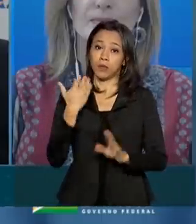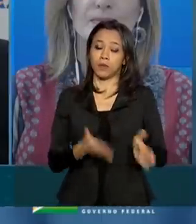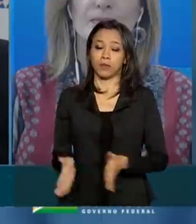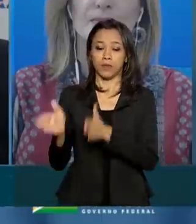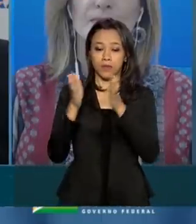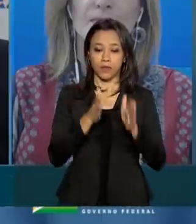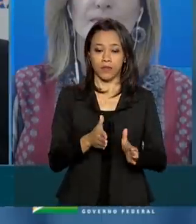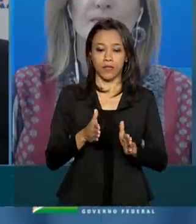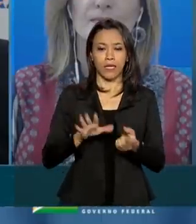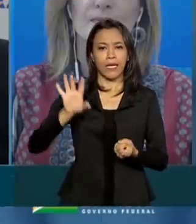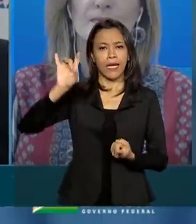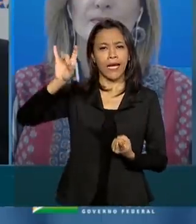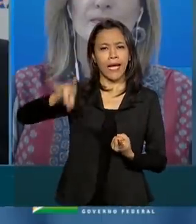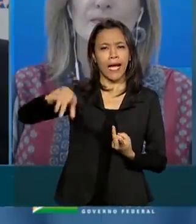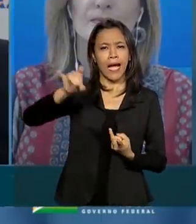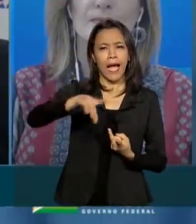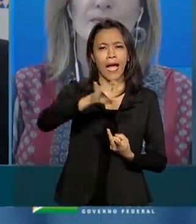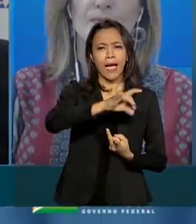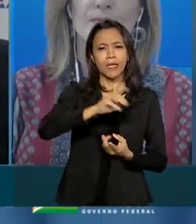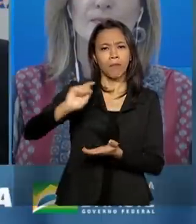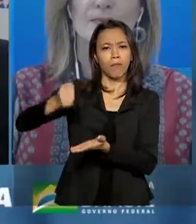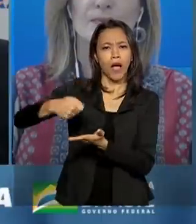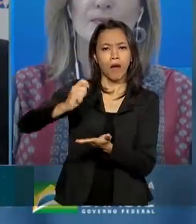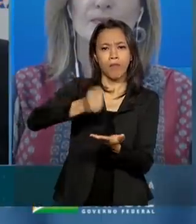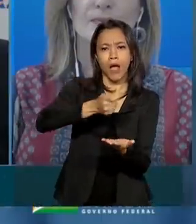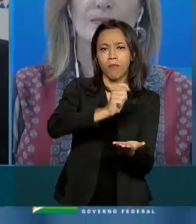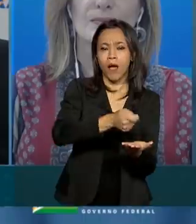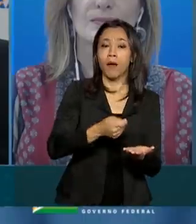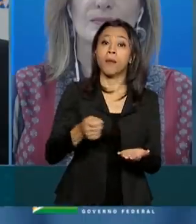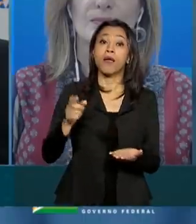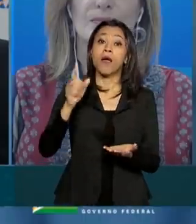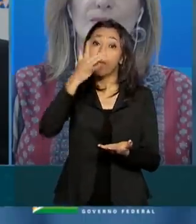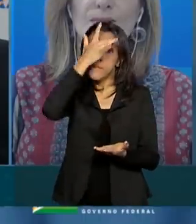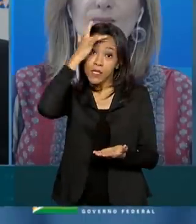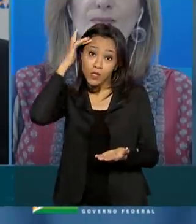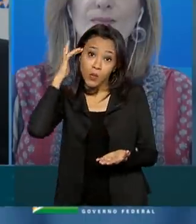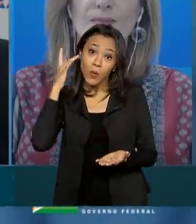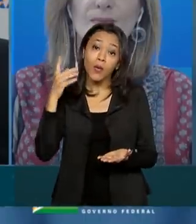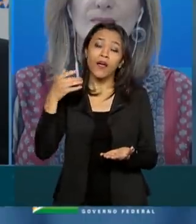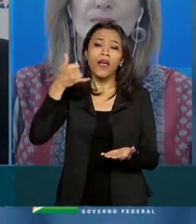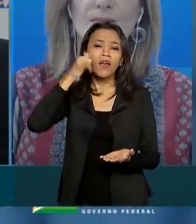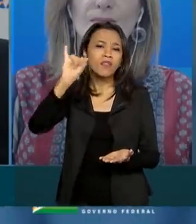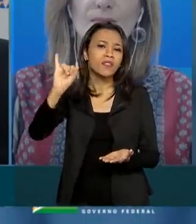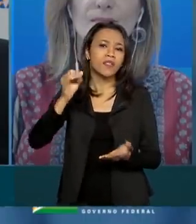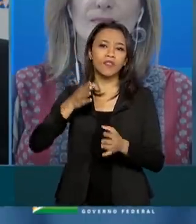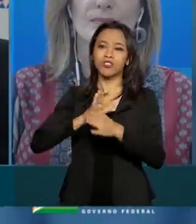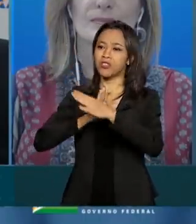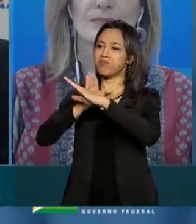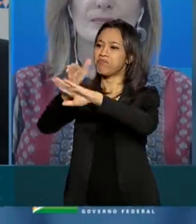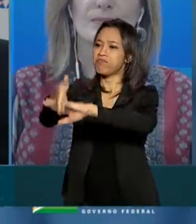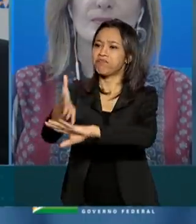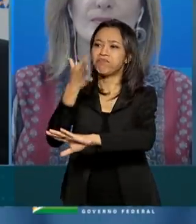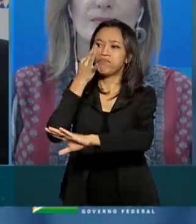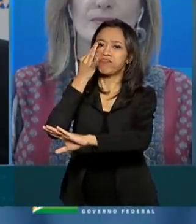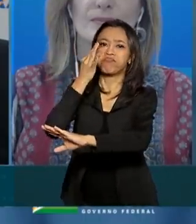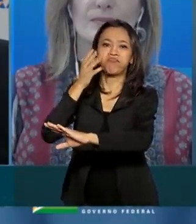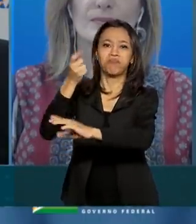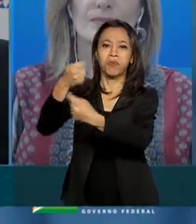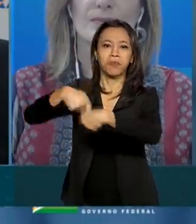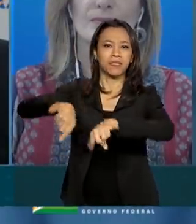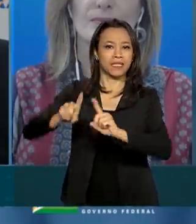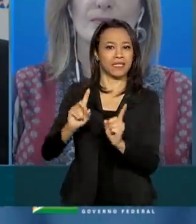pagamento deste significa uma pessoa a menos precisando ir na agência. Então, nós estamos